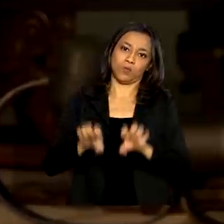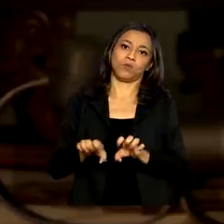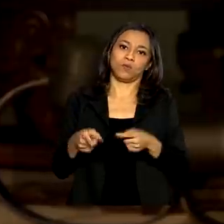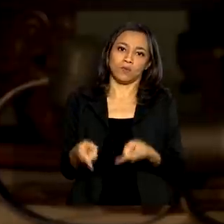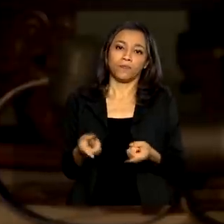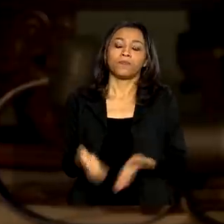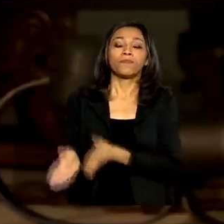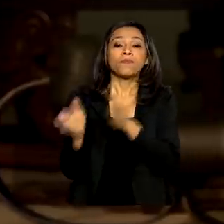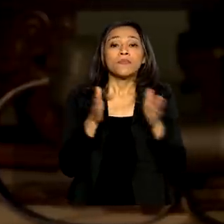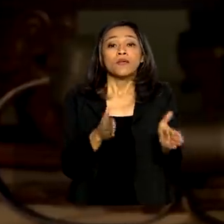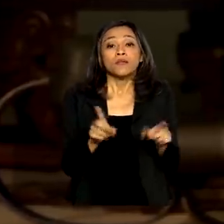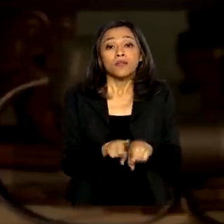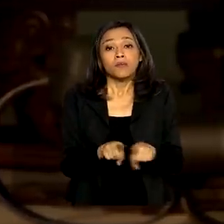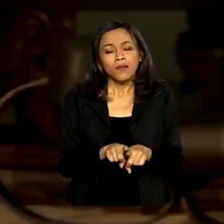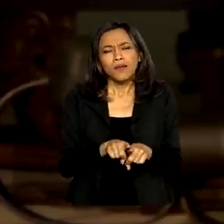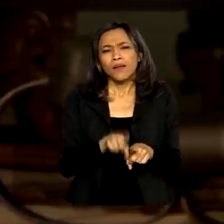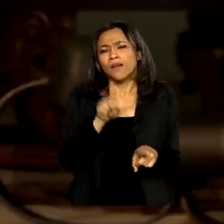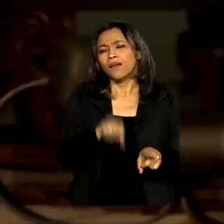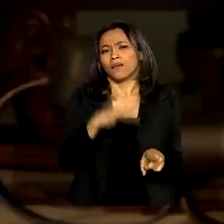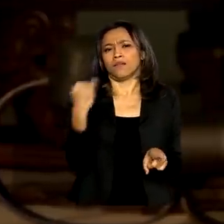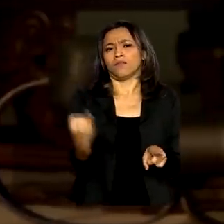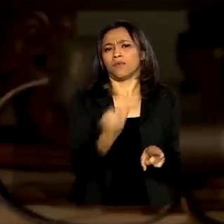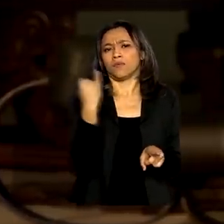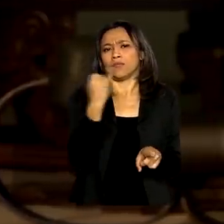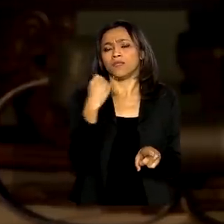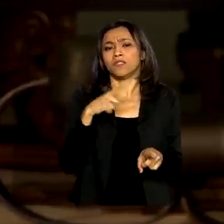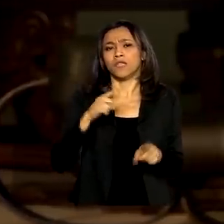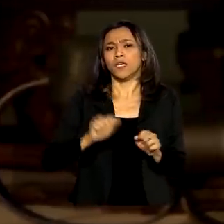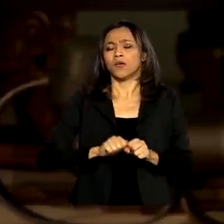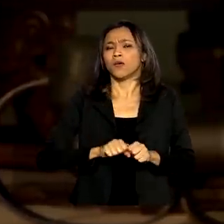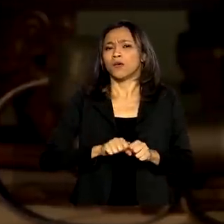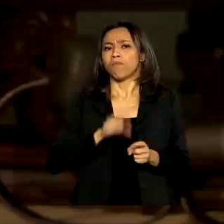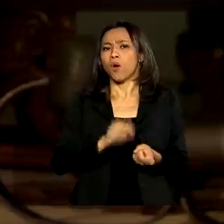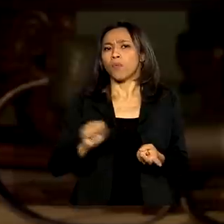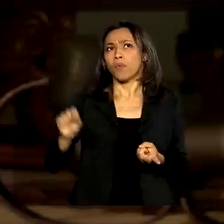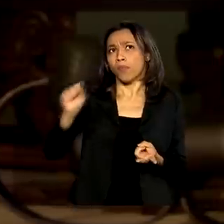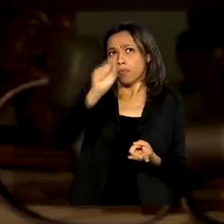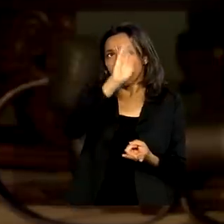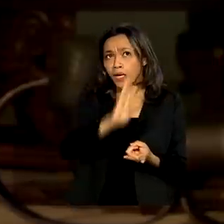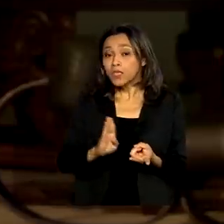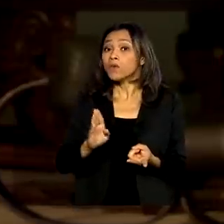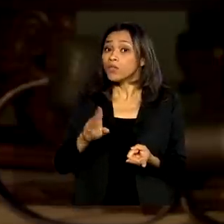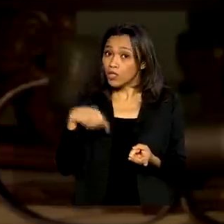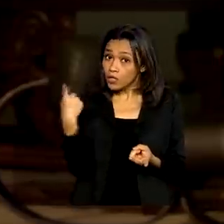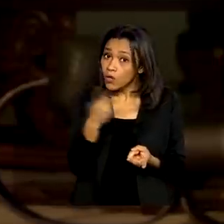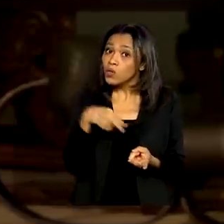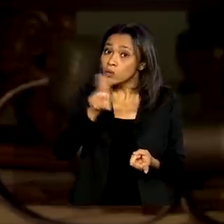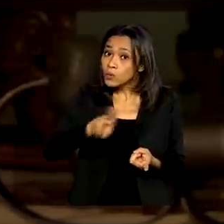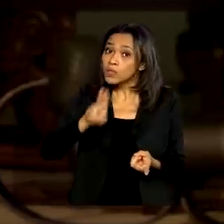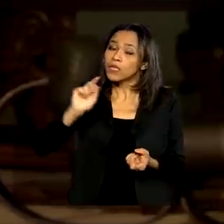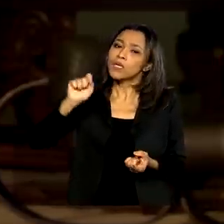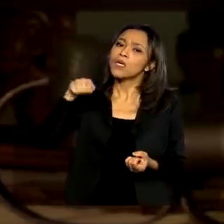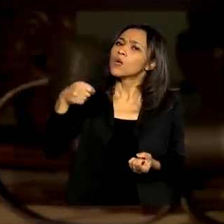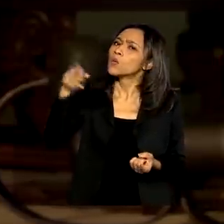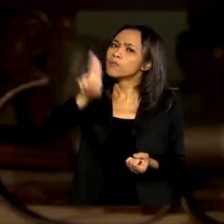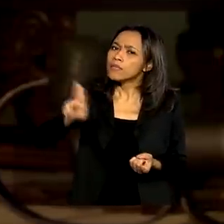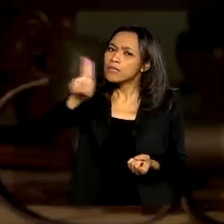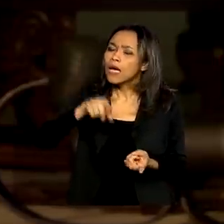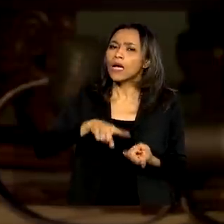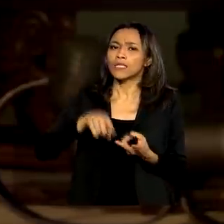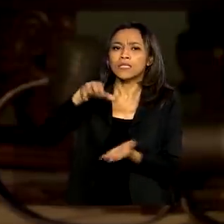Além disso, é necessário ter espalhado no país, e a gente usa muitas universidades, centros de pesquisas para isso,